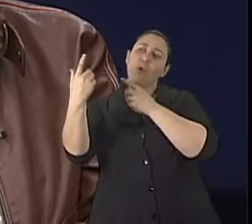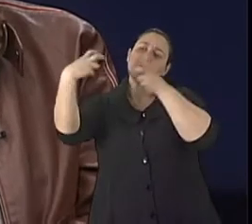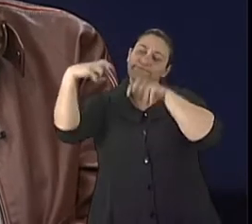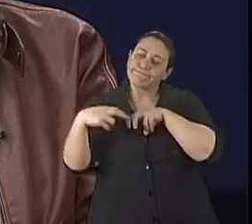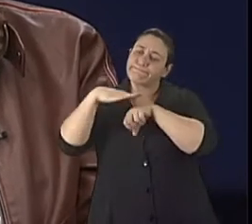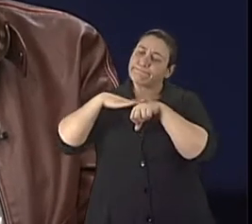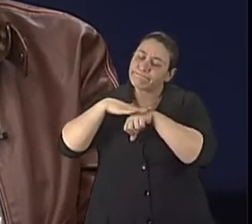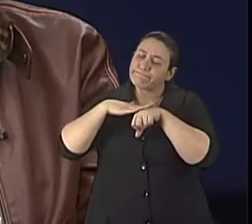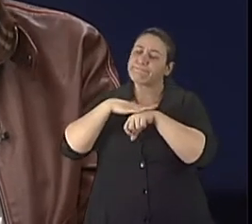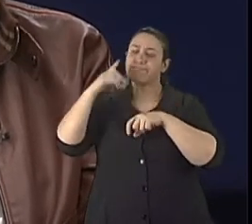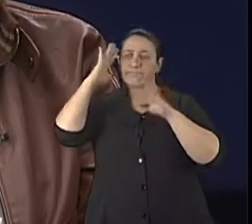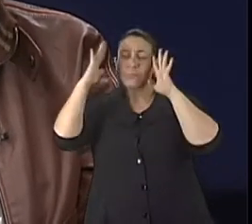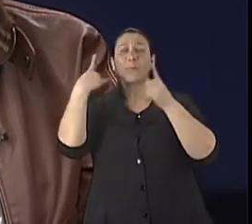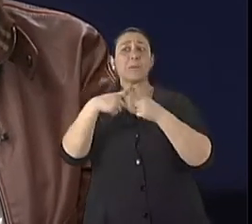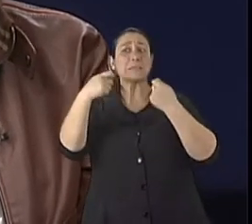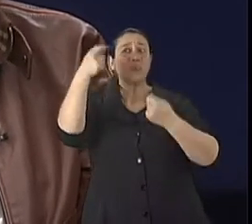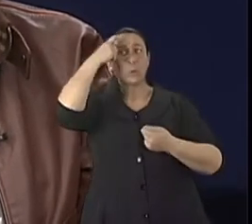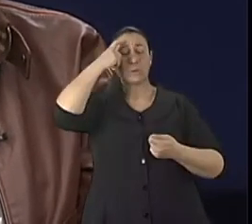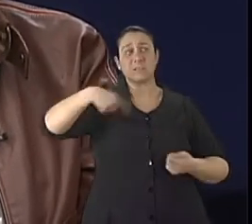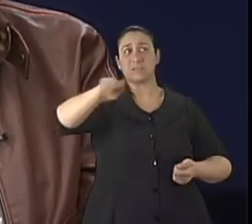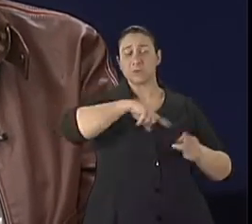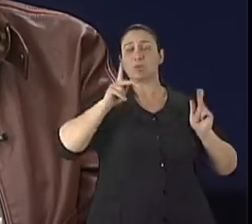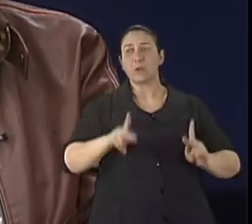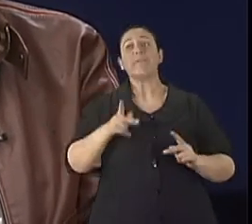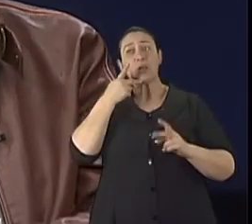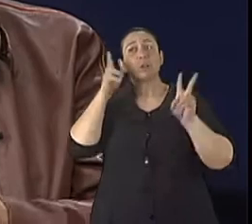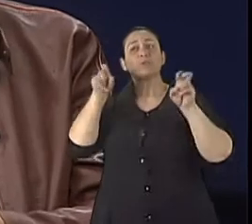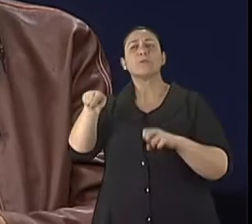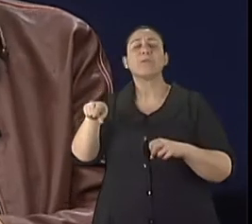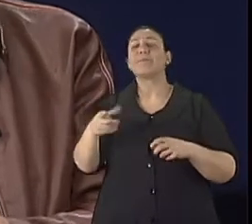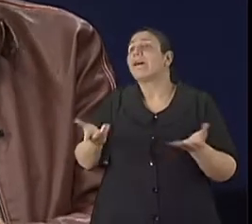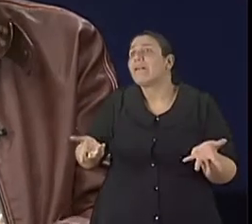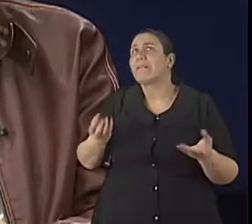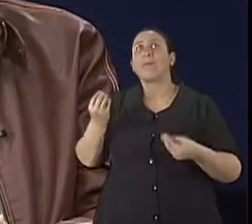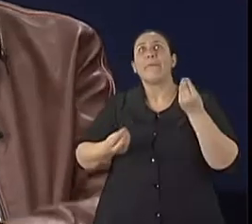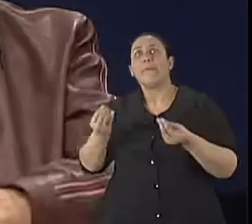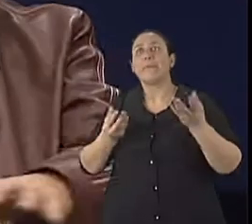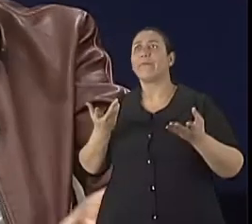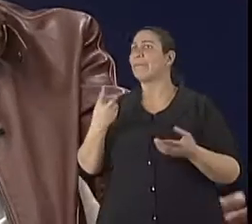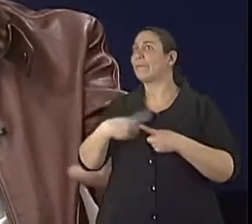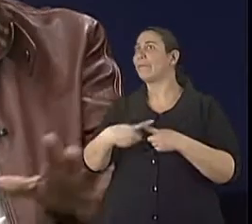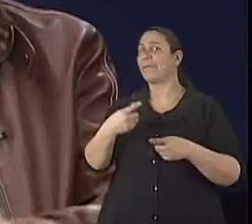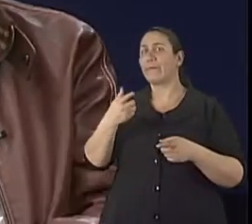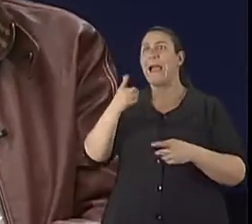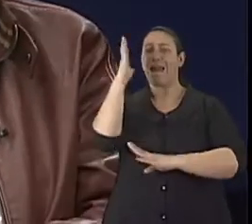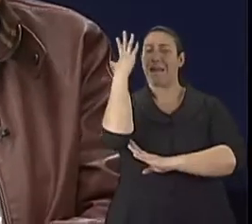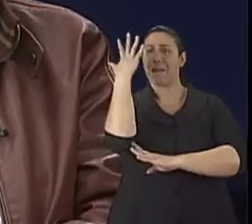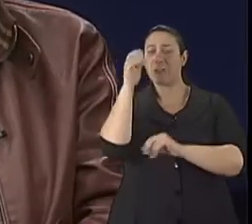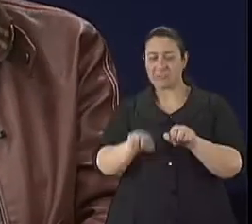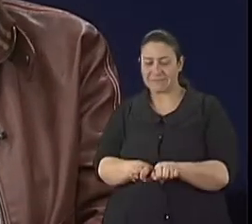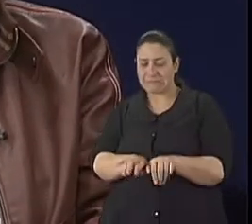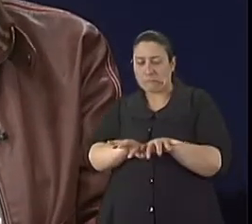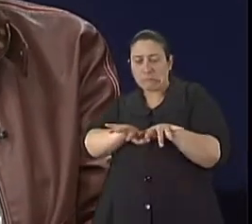e se tratou bem esse caso. questão do... Olha, todas as pessoas... Olha, as raízes estão atrapalhando